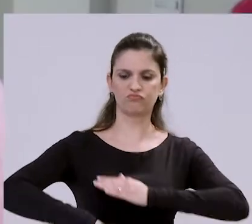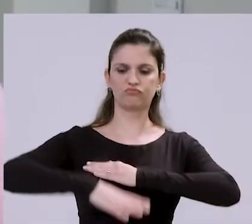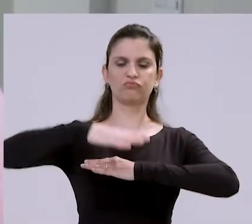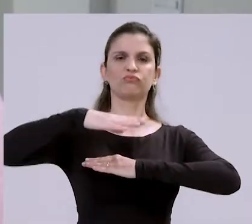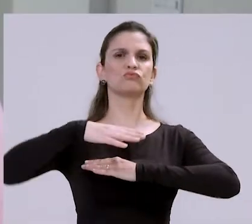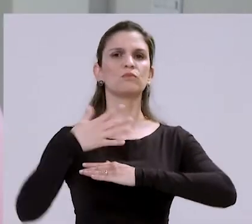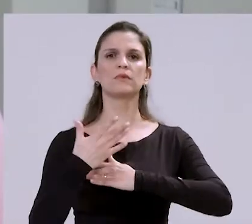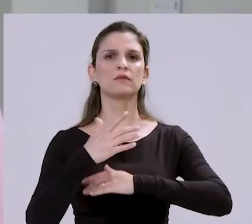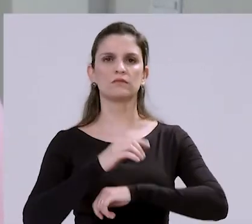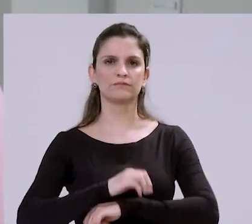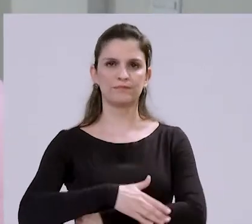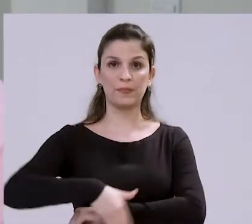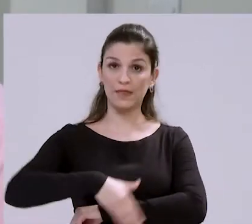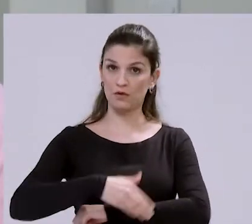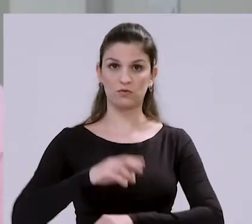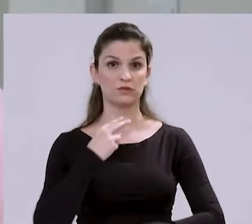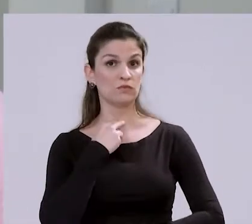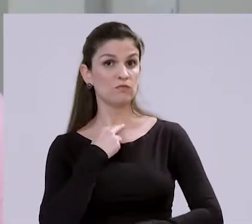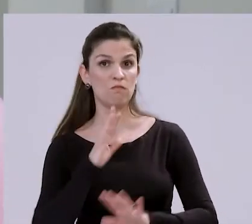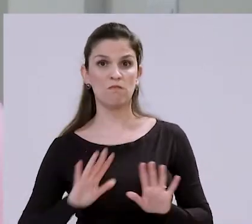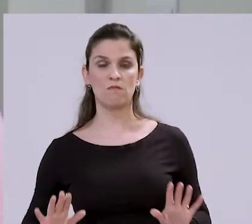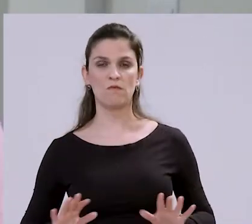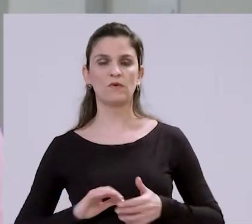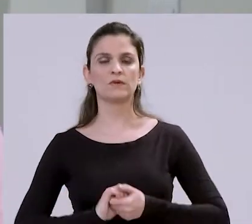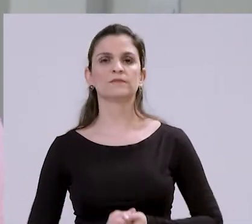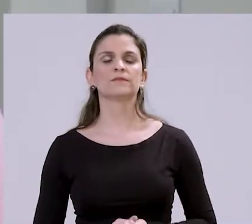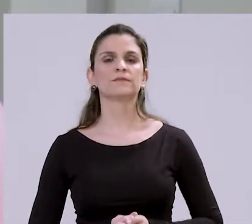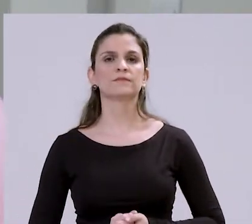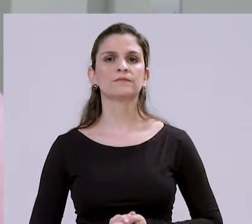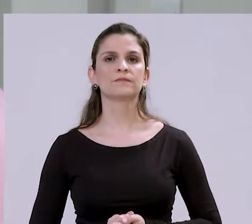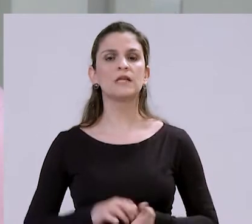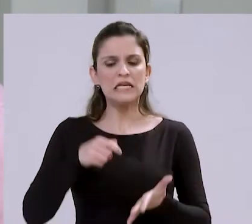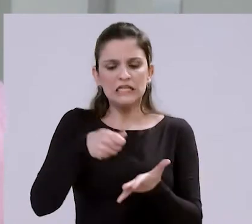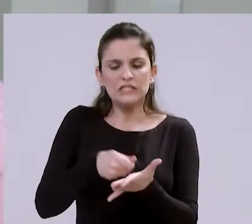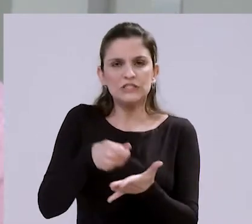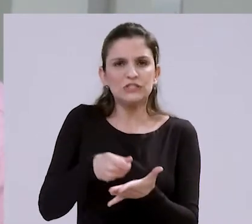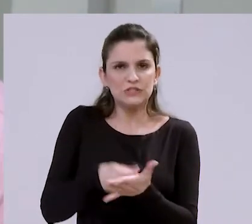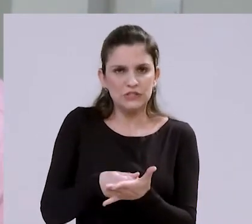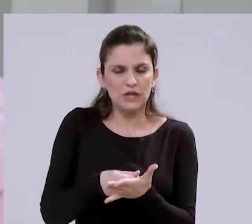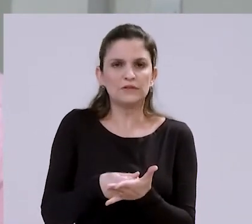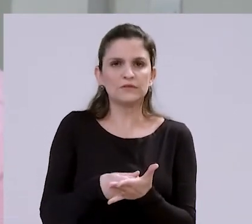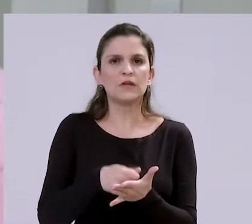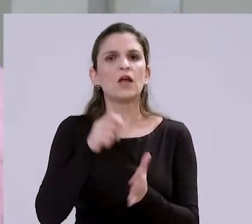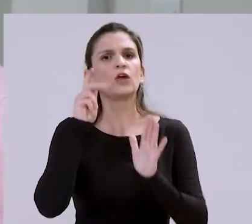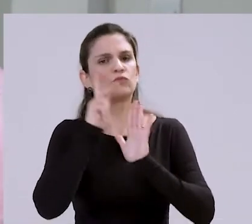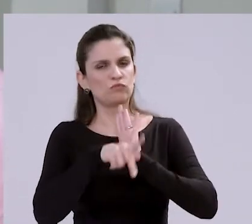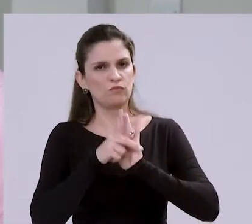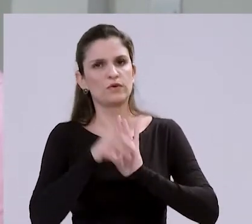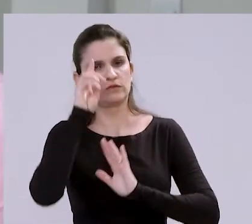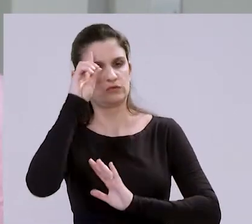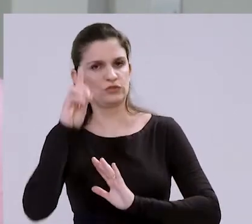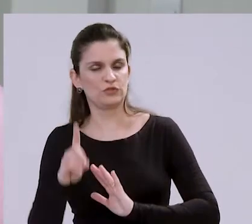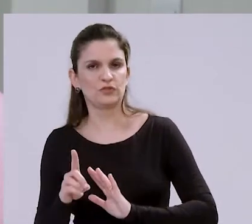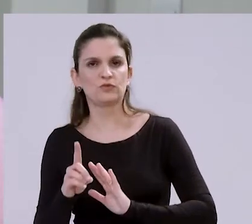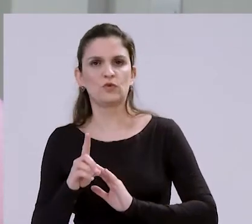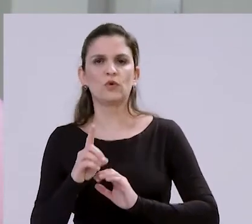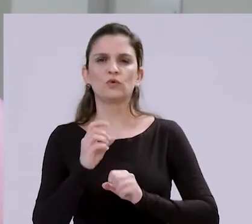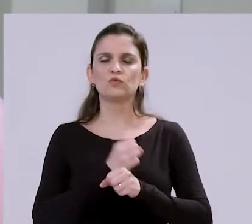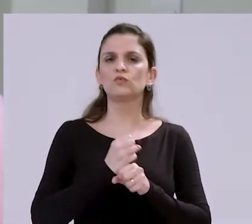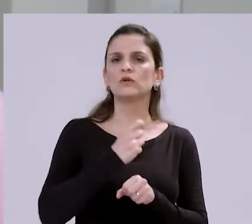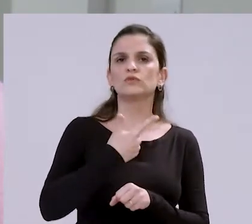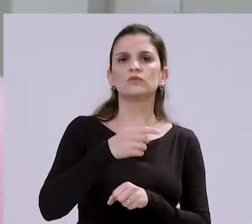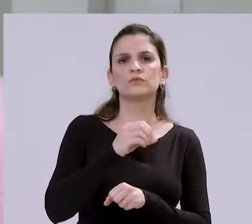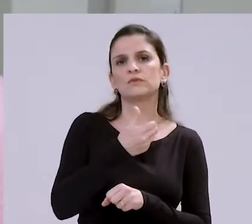Grande. Esse projeto TRA, Taxa de Relevância Ambiental, ele é um instrumento que é exigido pelo plano diretor, que foi aprovado em